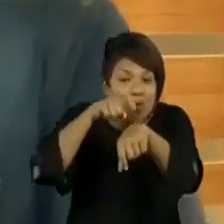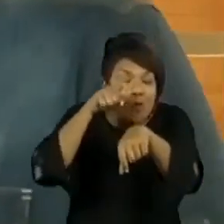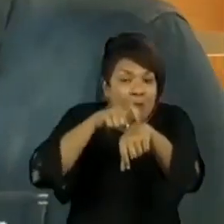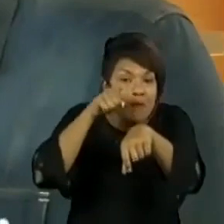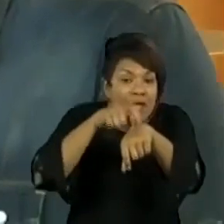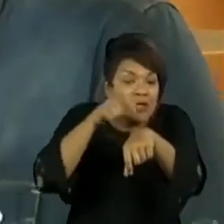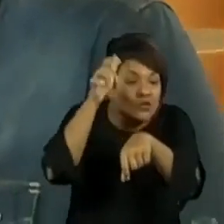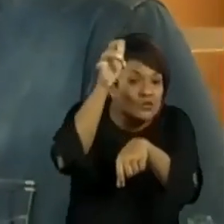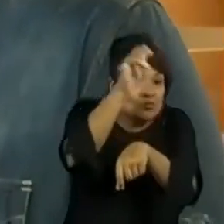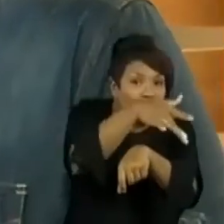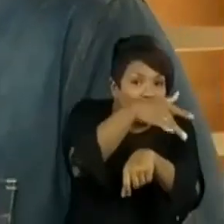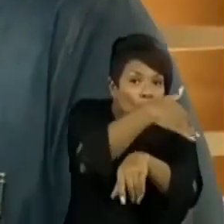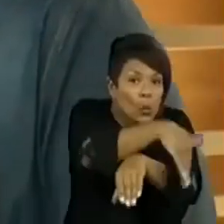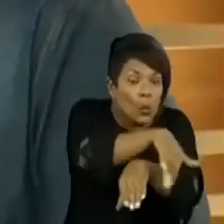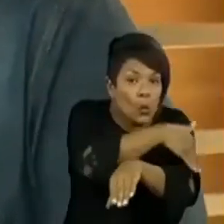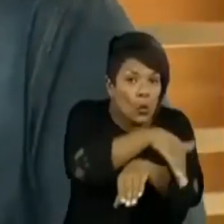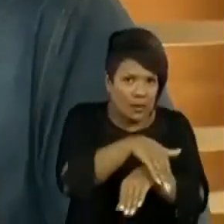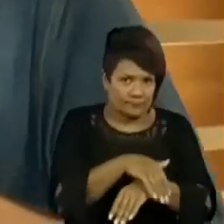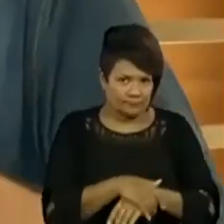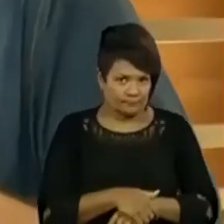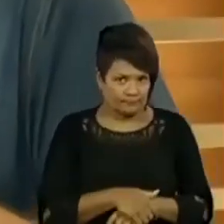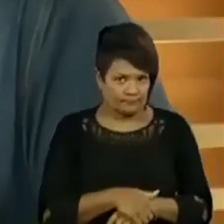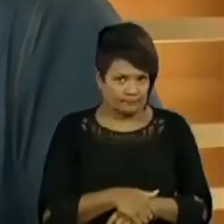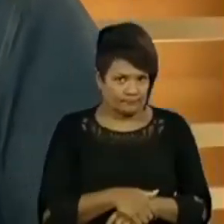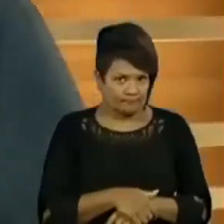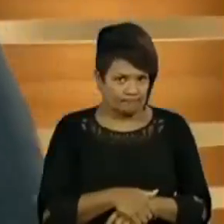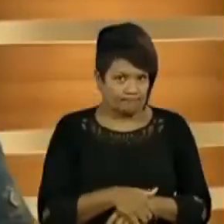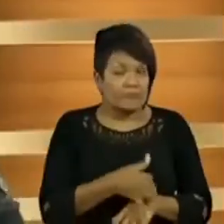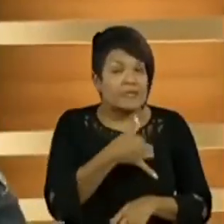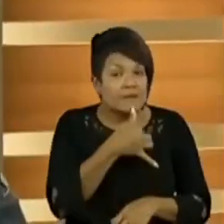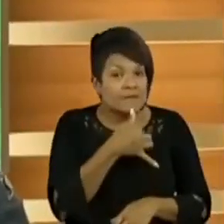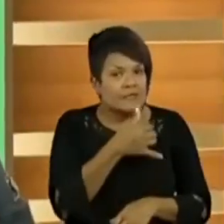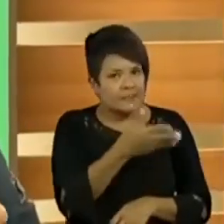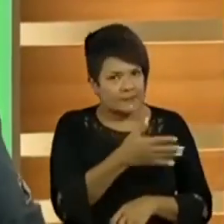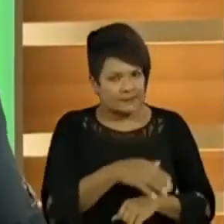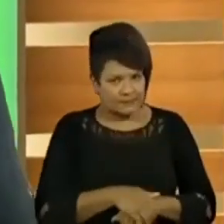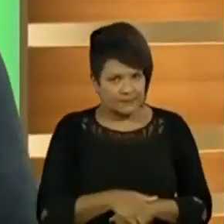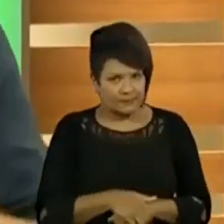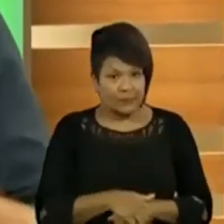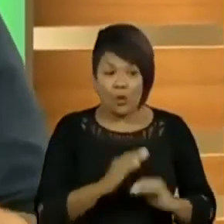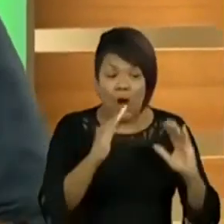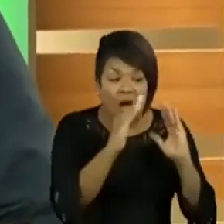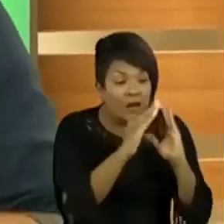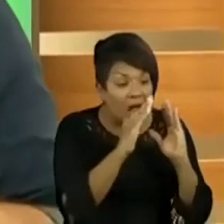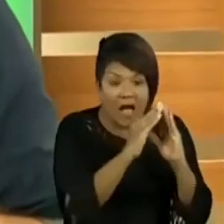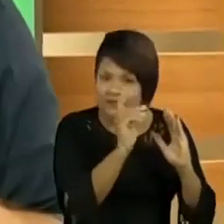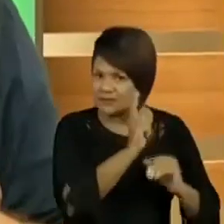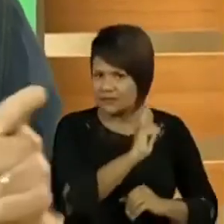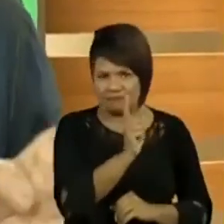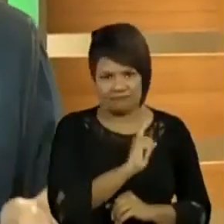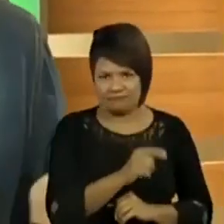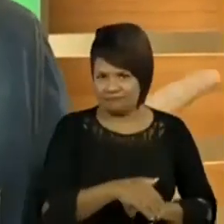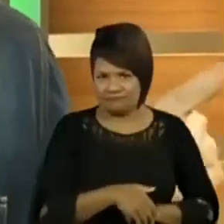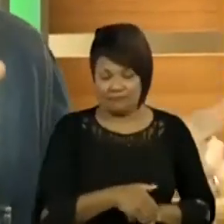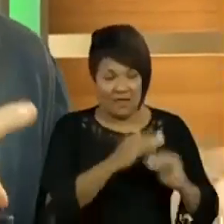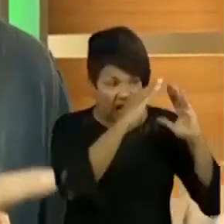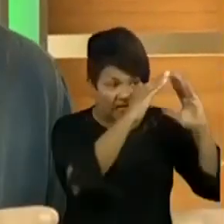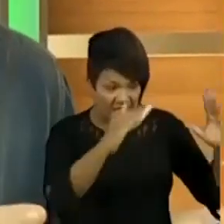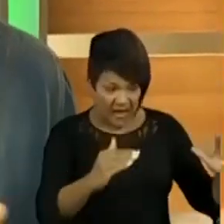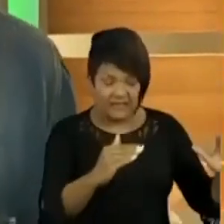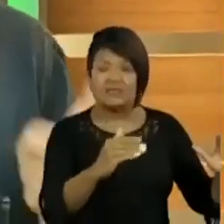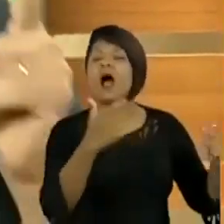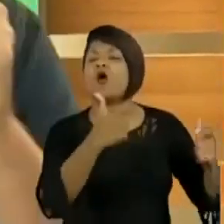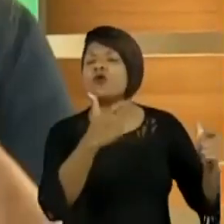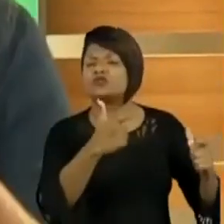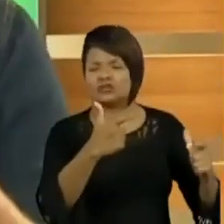A rua não é uma casa. É uma situação infeliz que a pessoa se encontra. Então, são pessoas em situação de